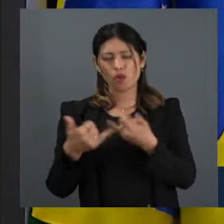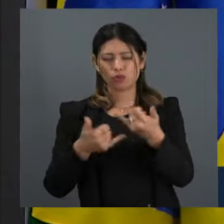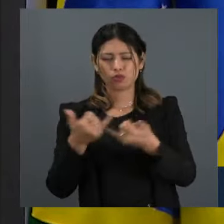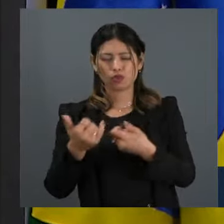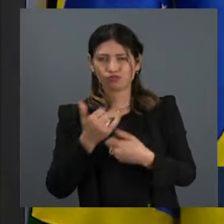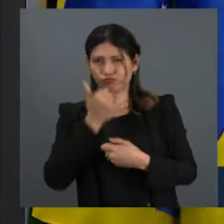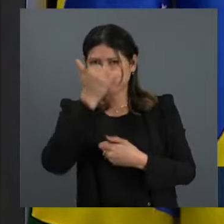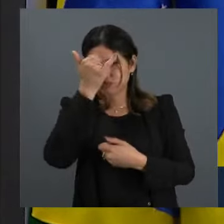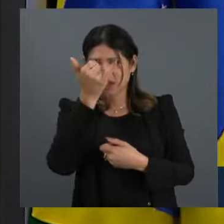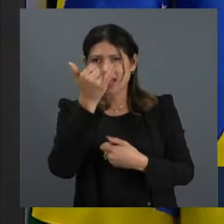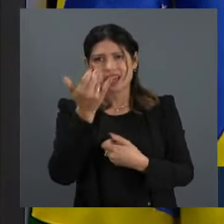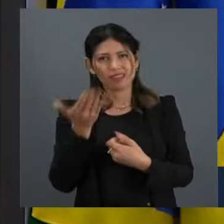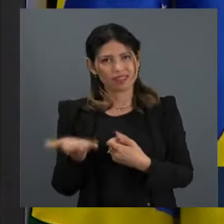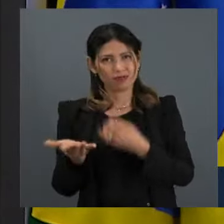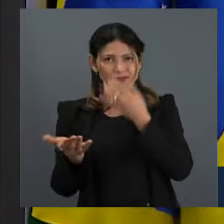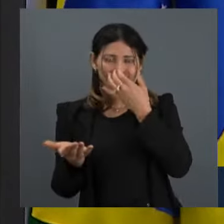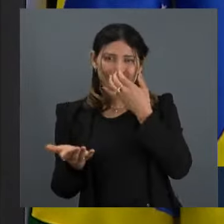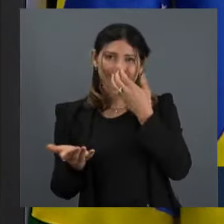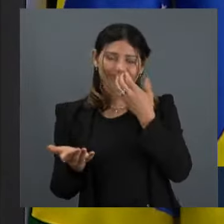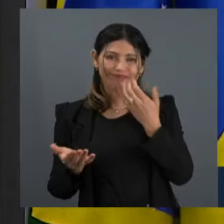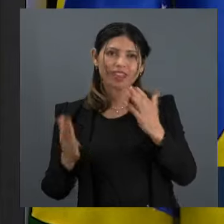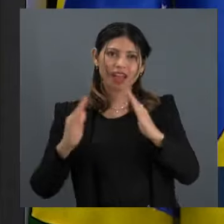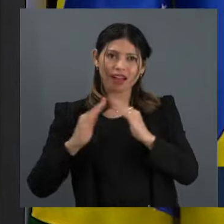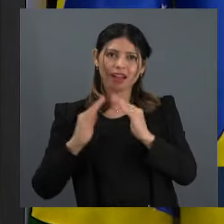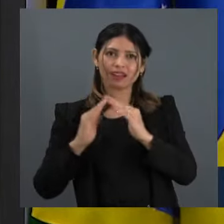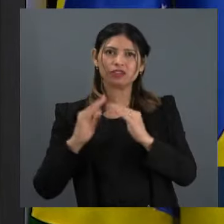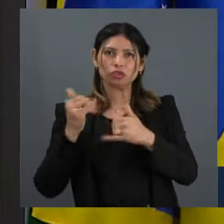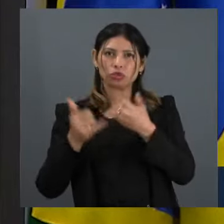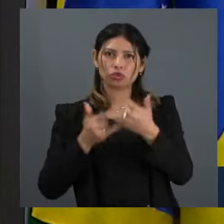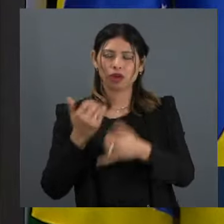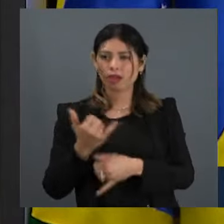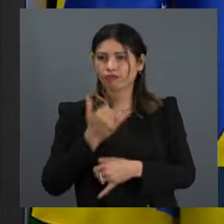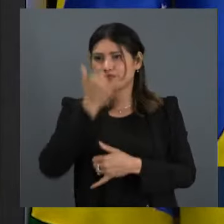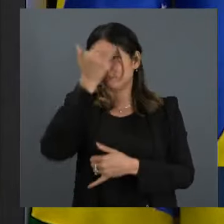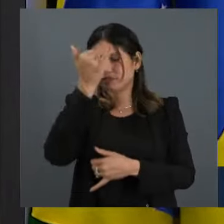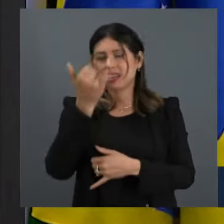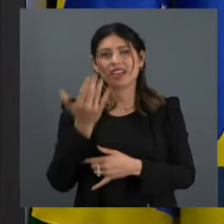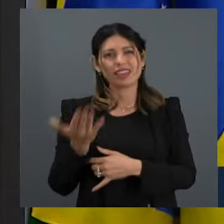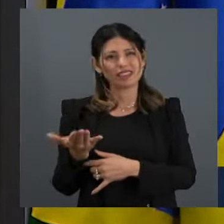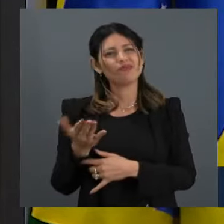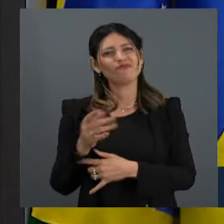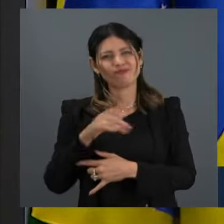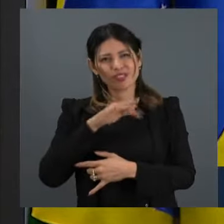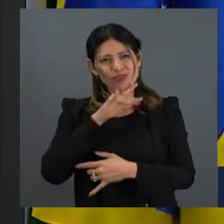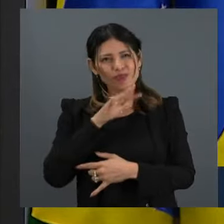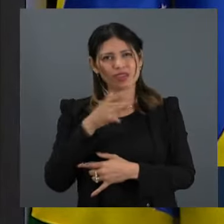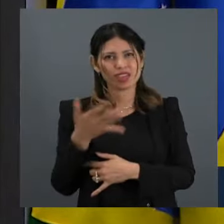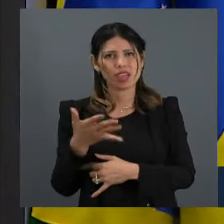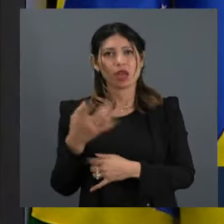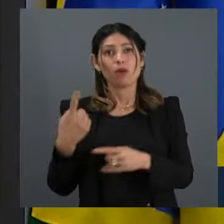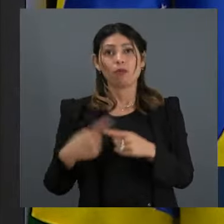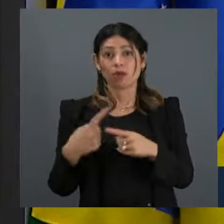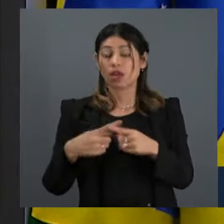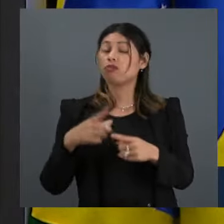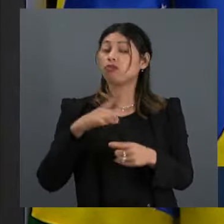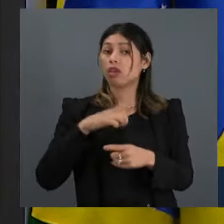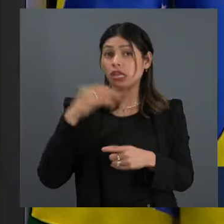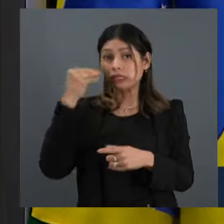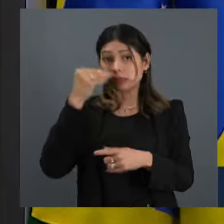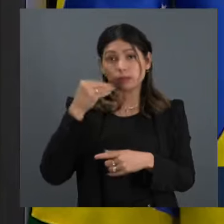que eu lembro de um passado muito recente de tragédia social, senadora Tereza Leitão, que